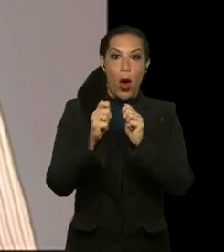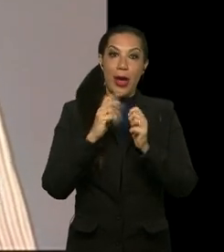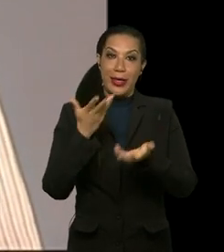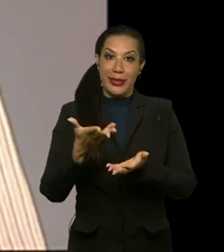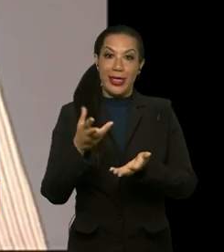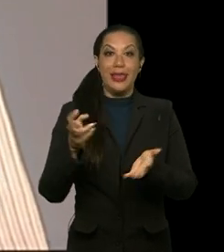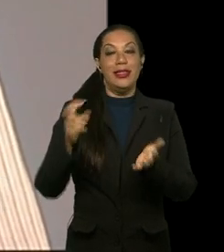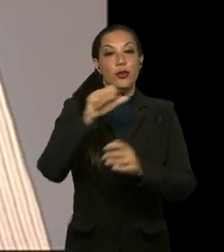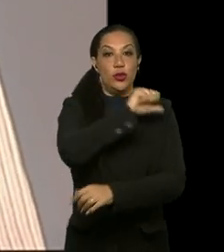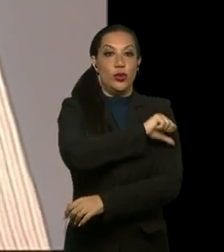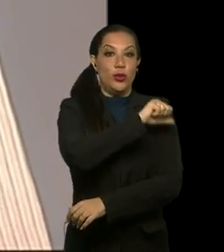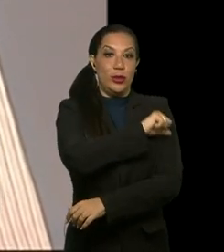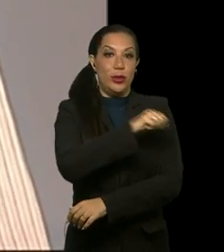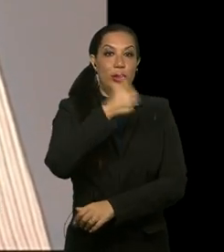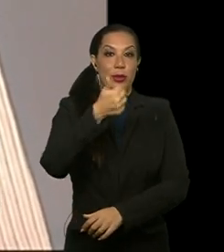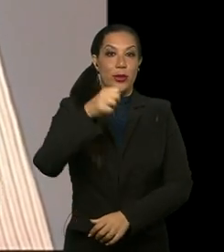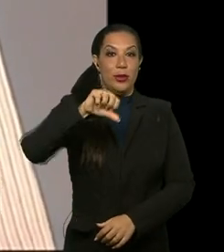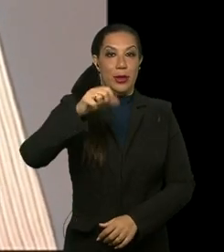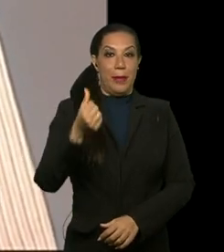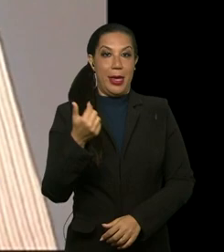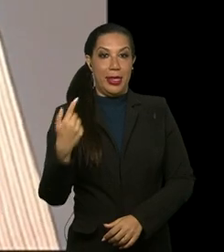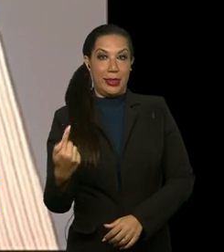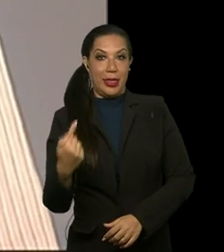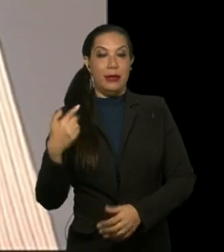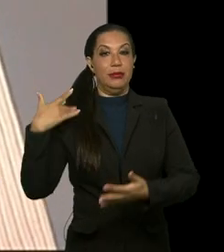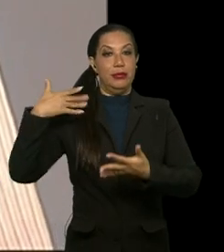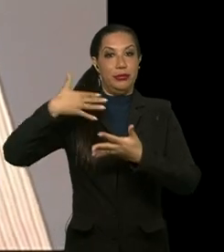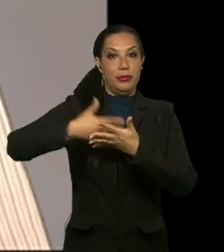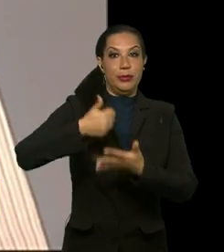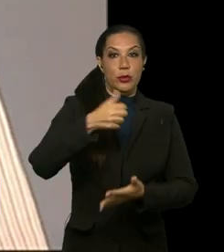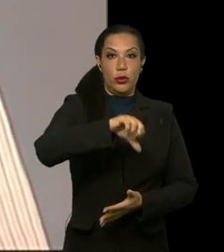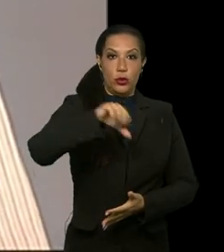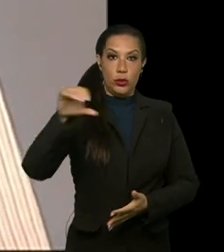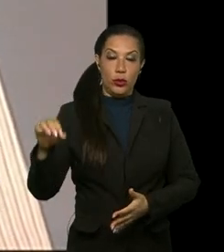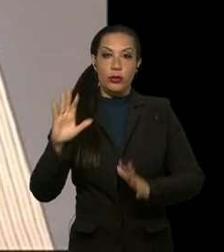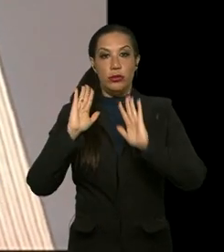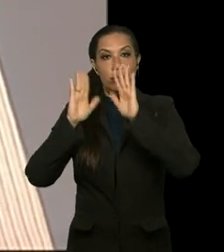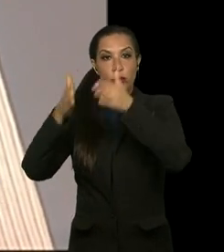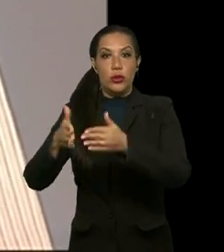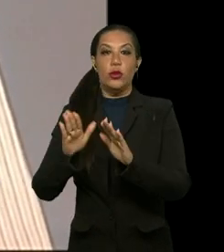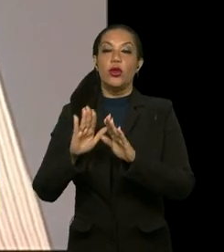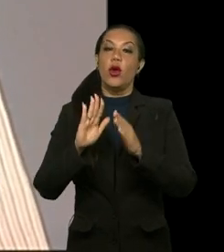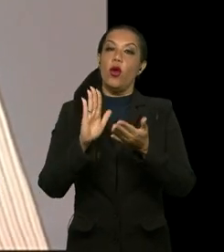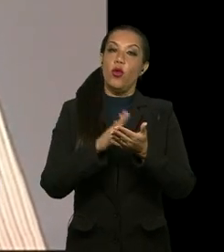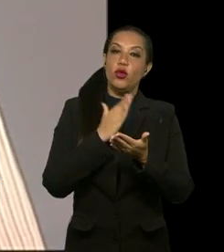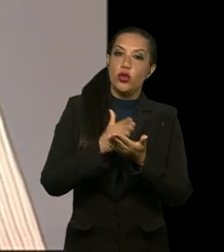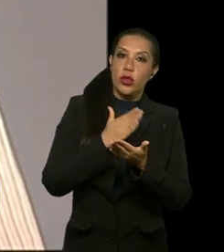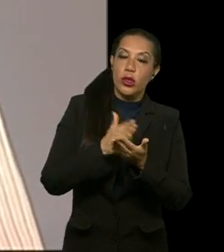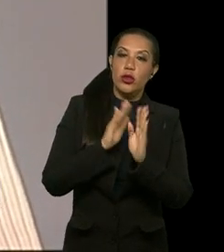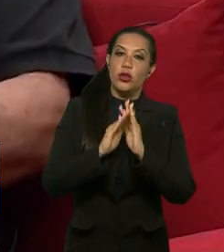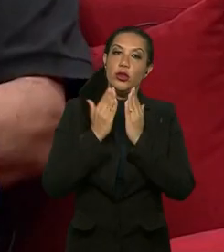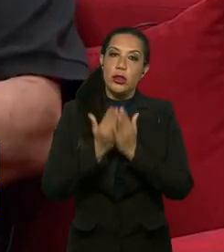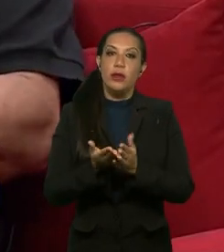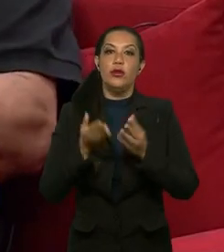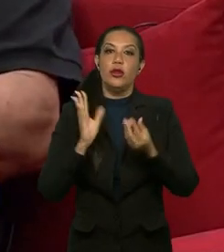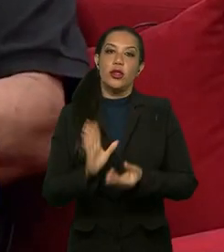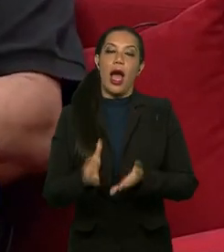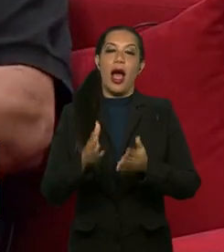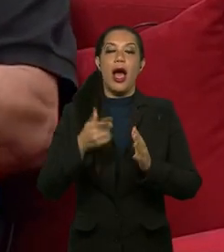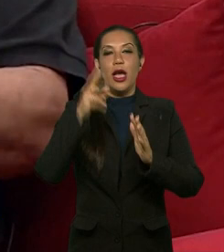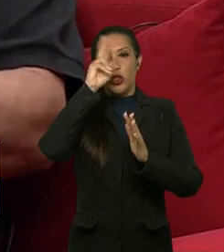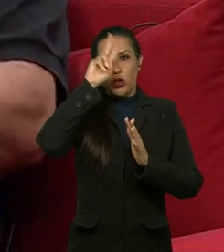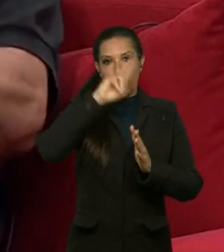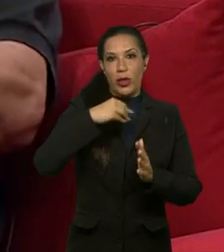aqui no Rio, em 1967. Desde 1990, dedica-se aos livros, tendo publicado biografias de Carmen